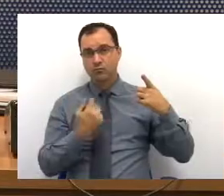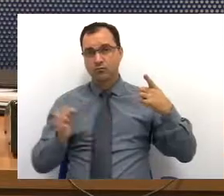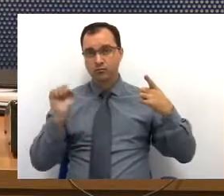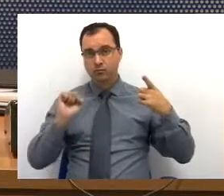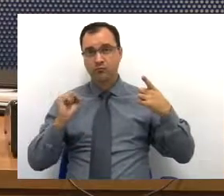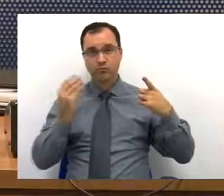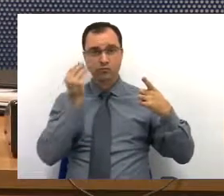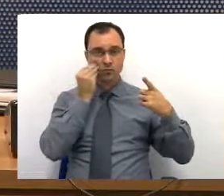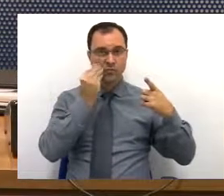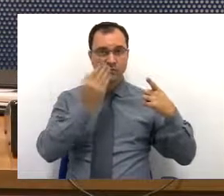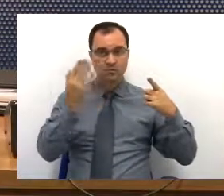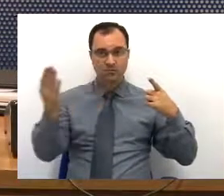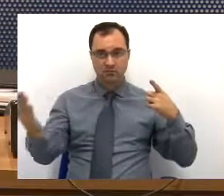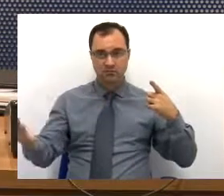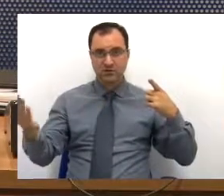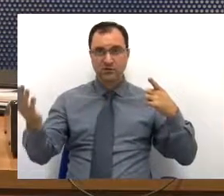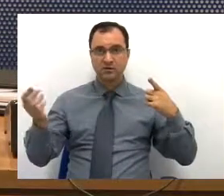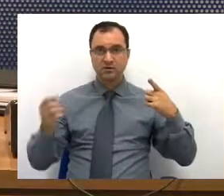apresentar